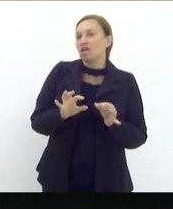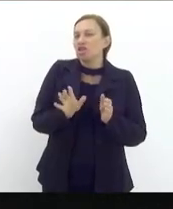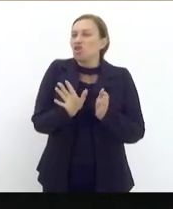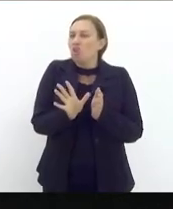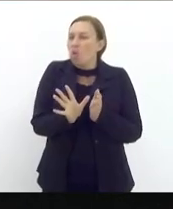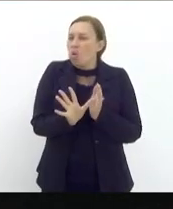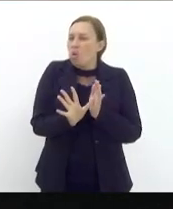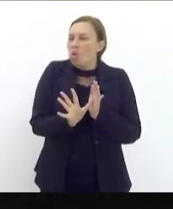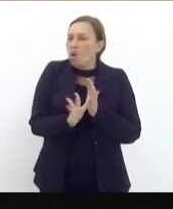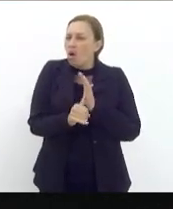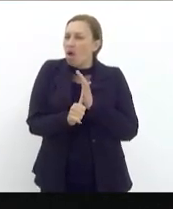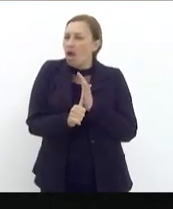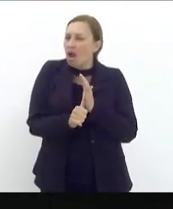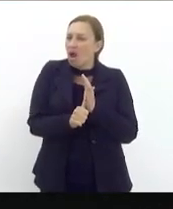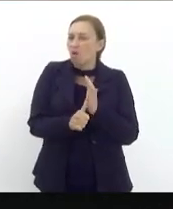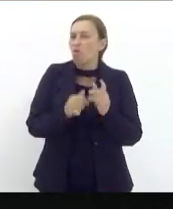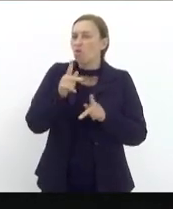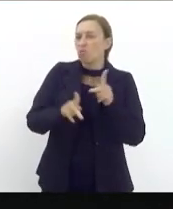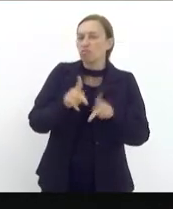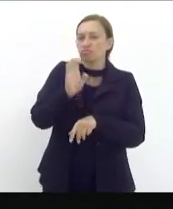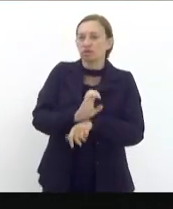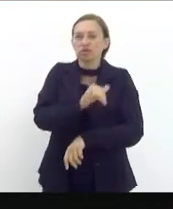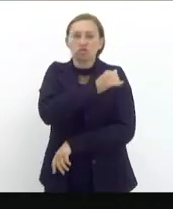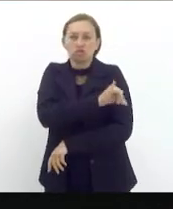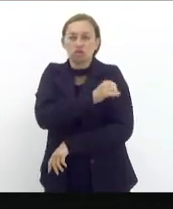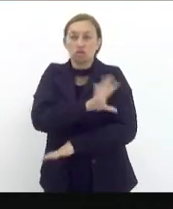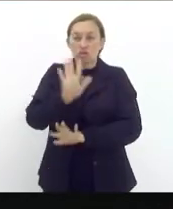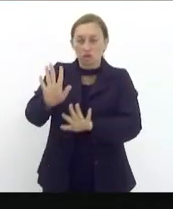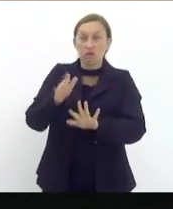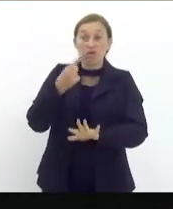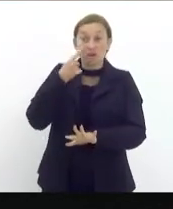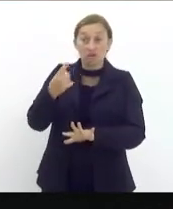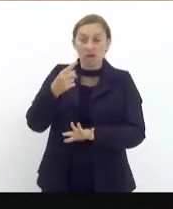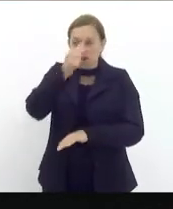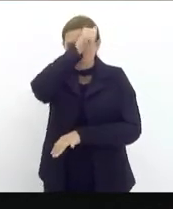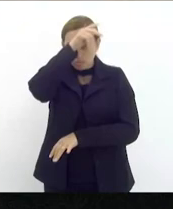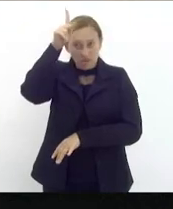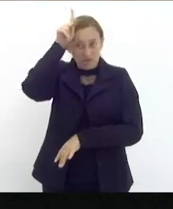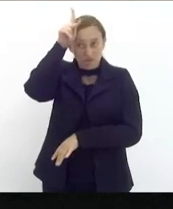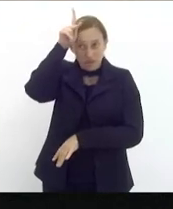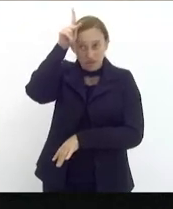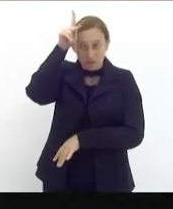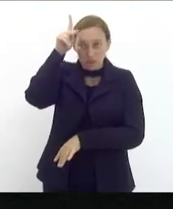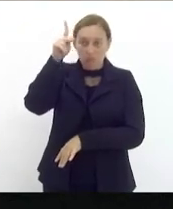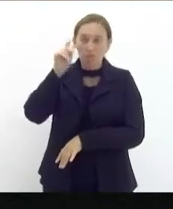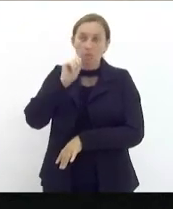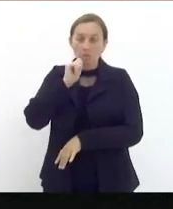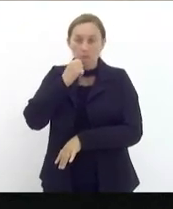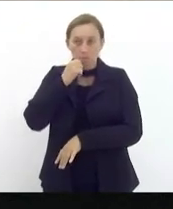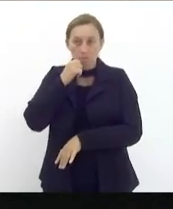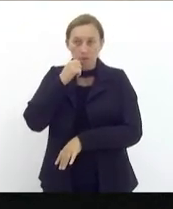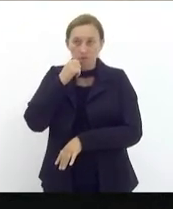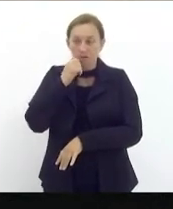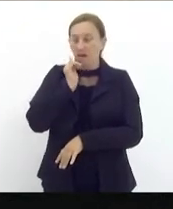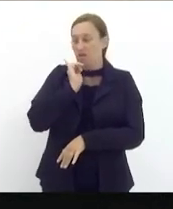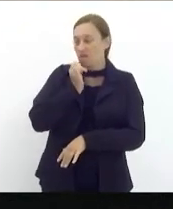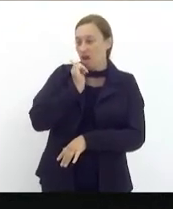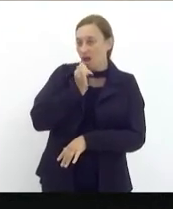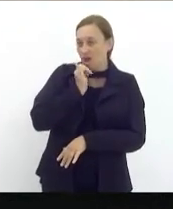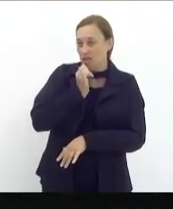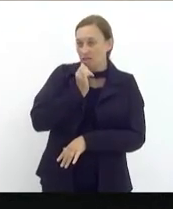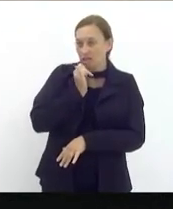eles fazem nesse exato momento o prefeito Eduardo Paes está tentando impor uma narrativa